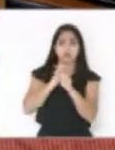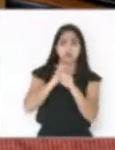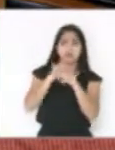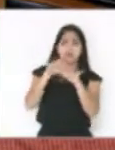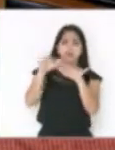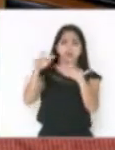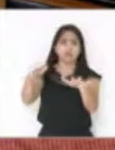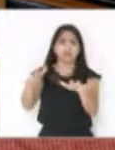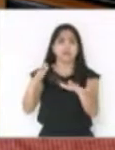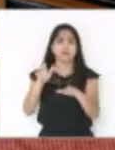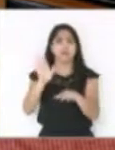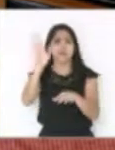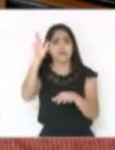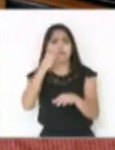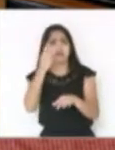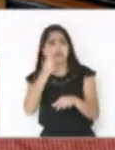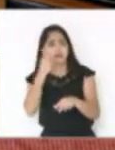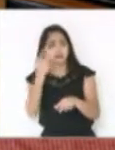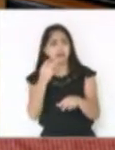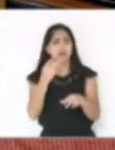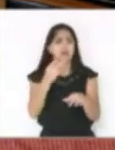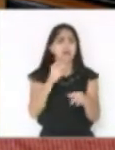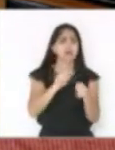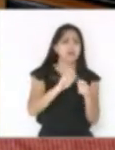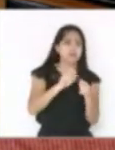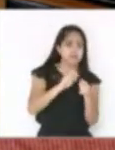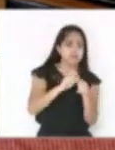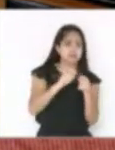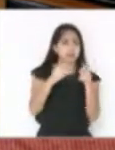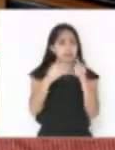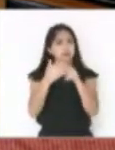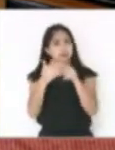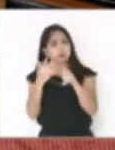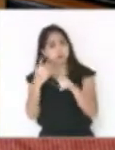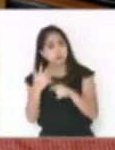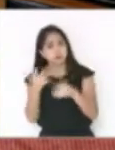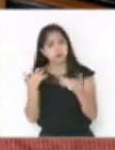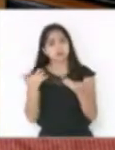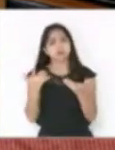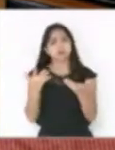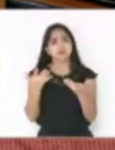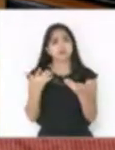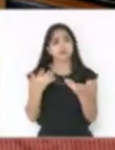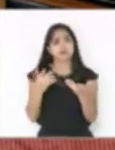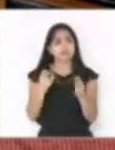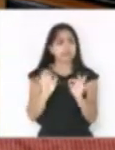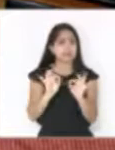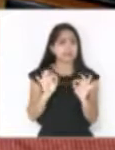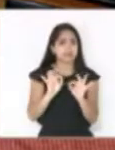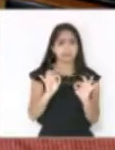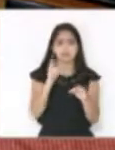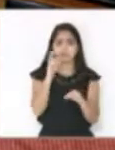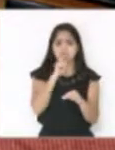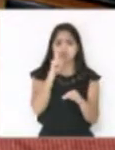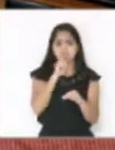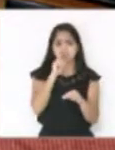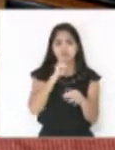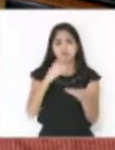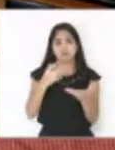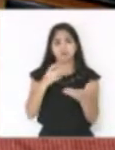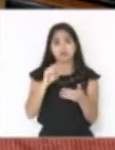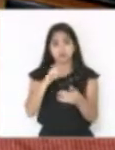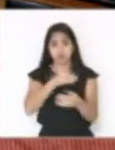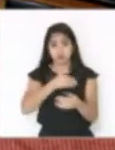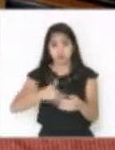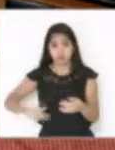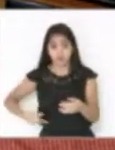elegeram gritando que iam fazer 10 prontos atendimentos no Estado de Santa Catarina? Isto é uma mentira. Porque se o governo